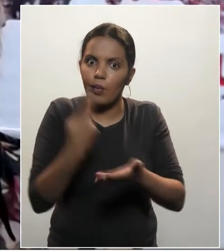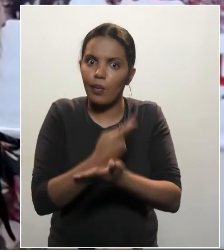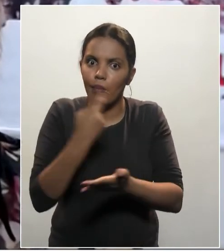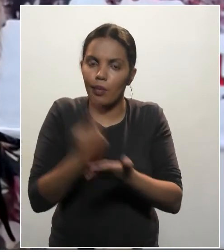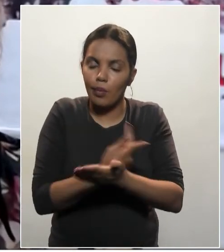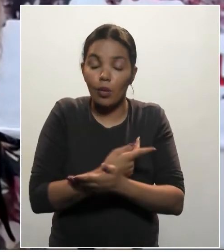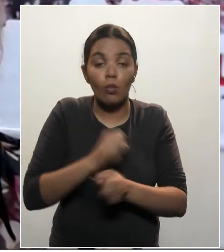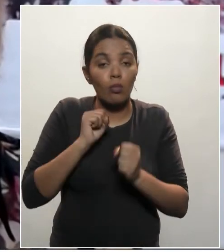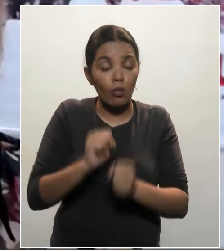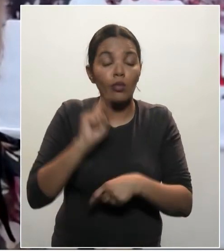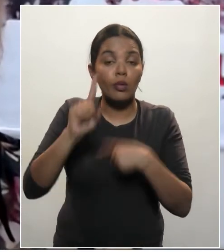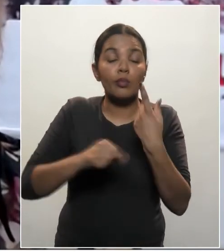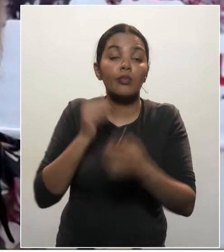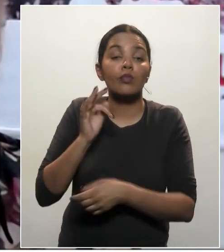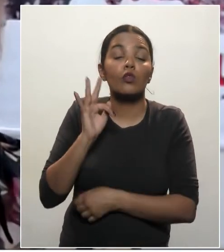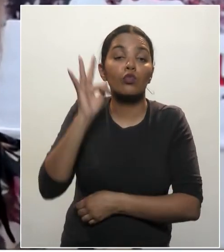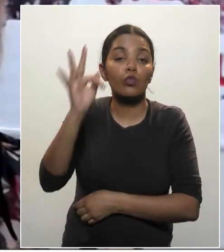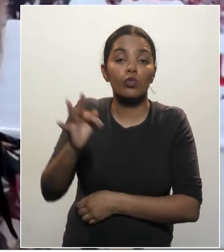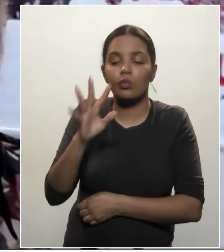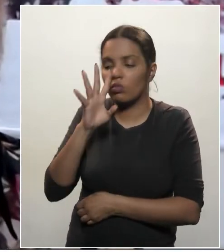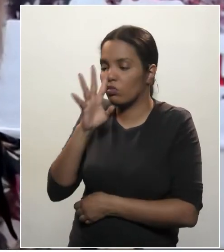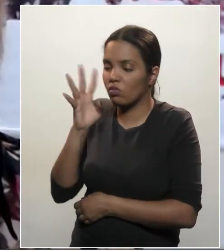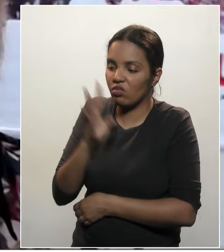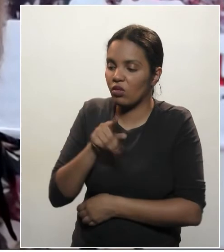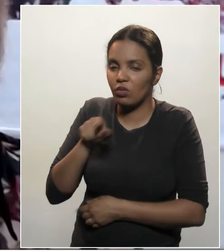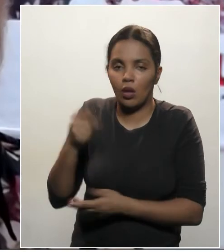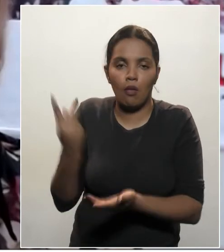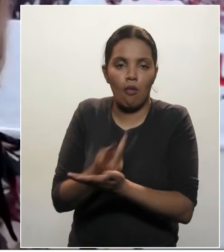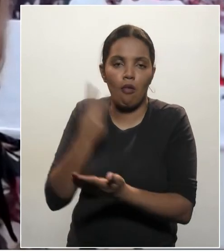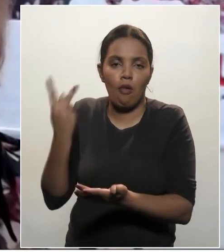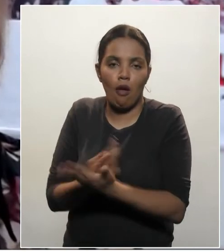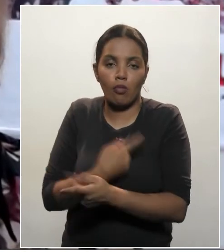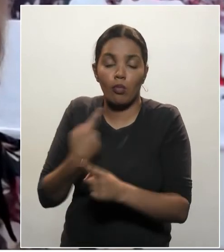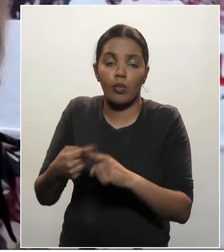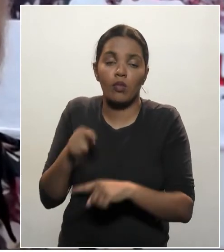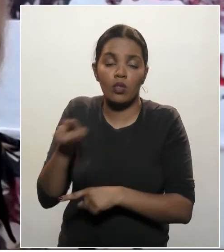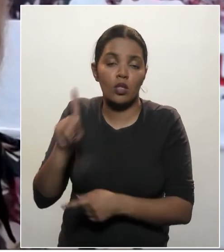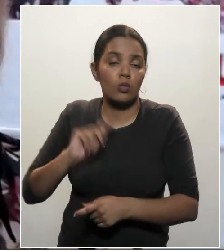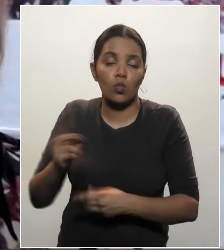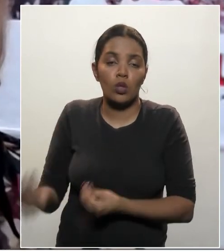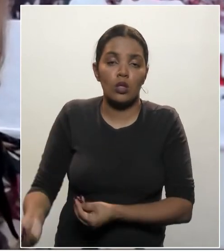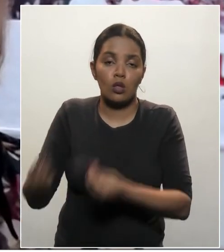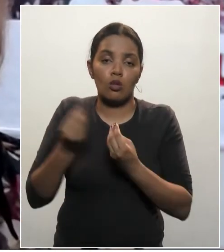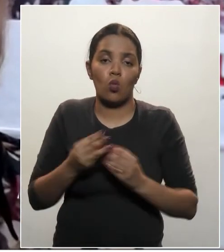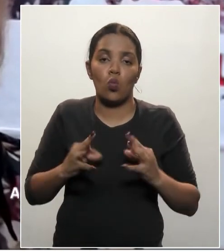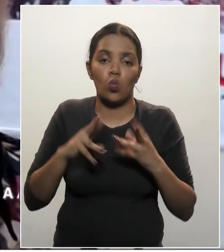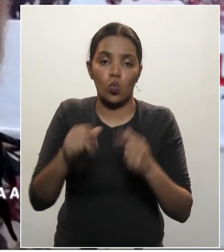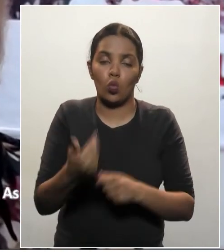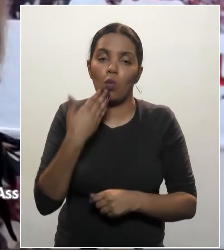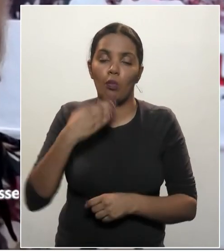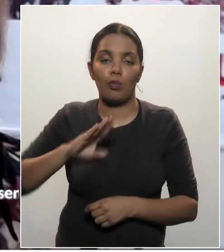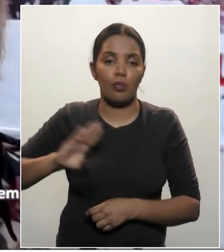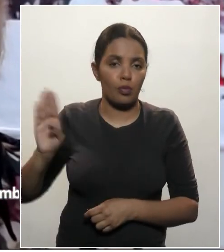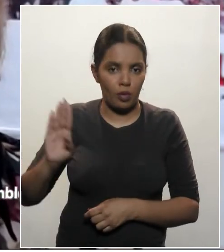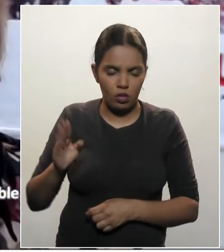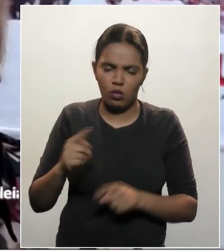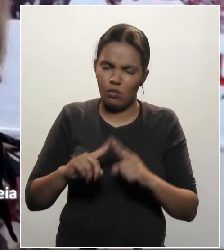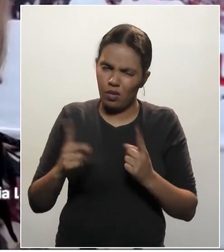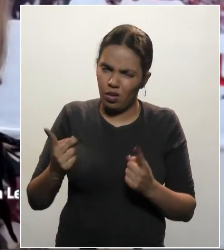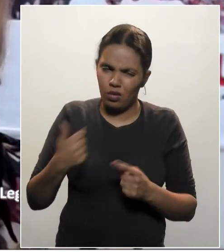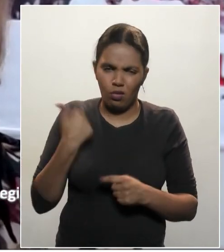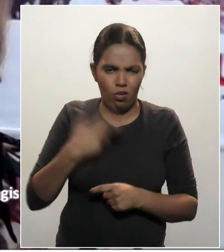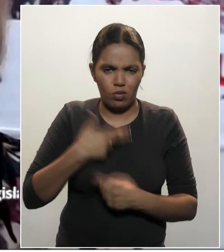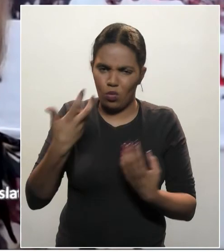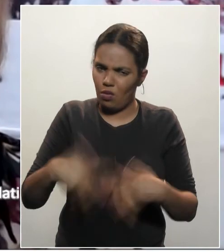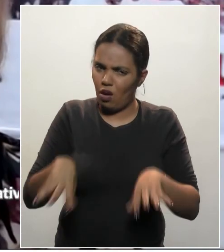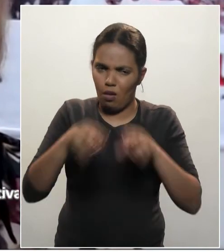no contrato, que é a entrega mensal de toda a quantidade de produto que ele se comprometeu. Então, não queremos prejudicar nossa agricultura